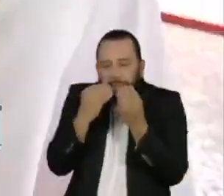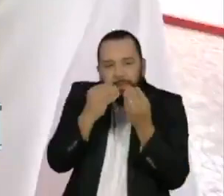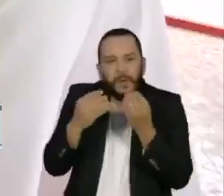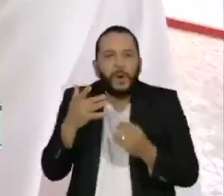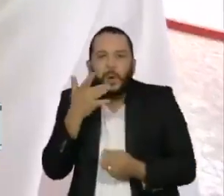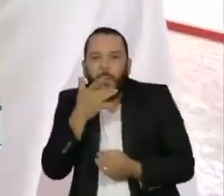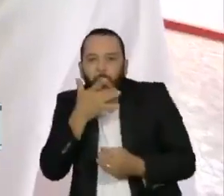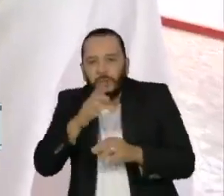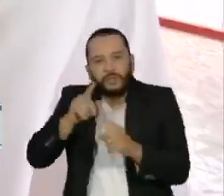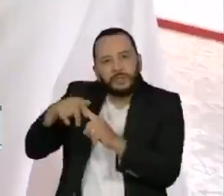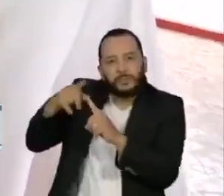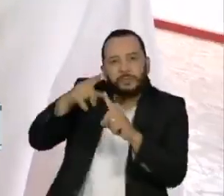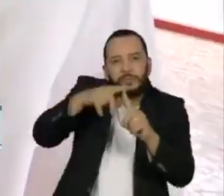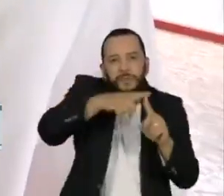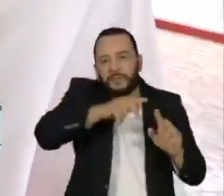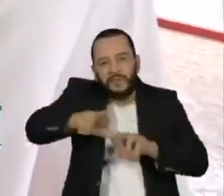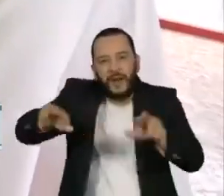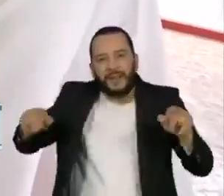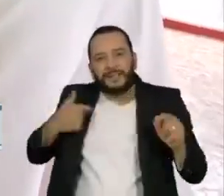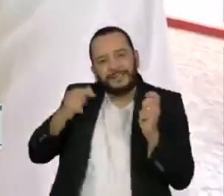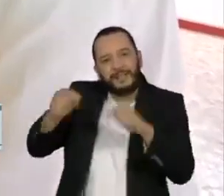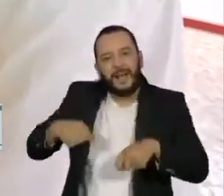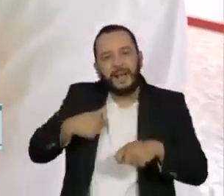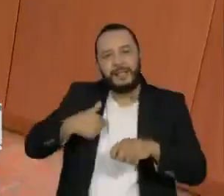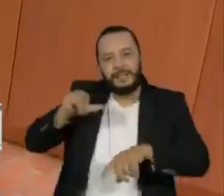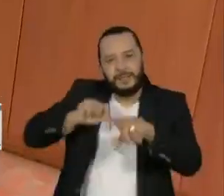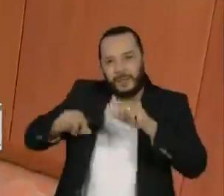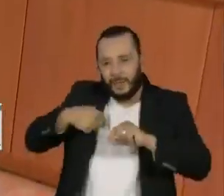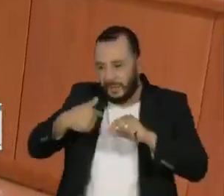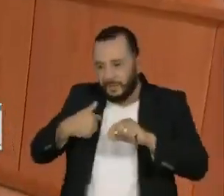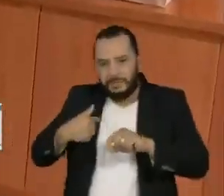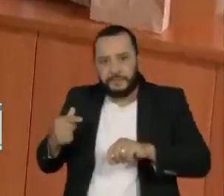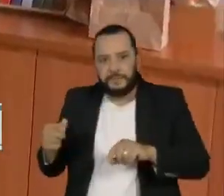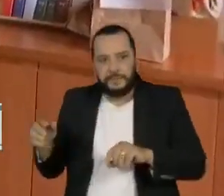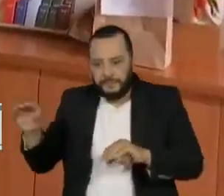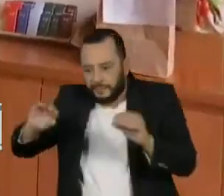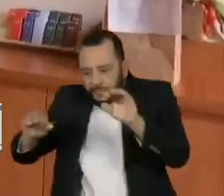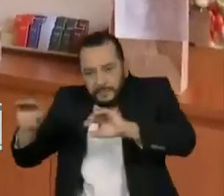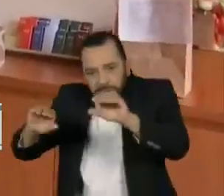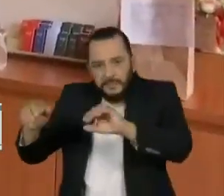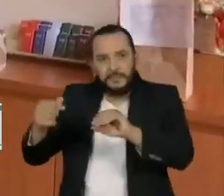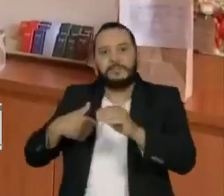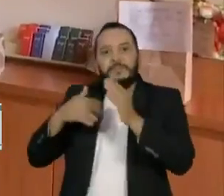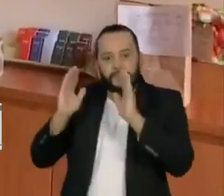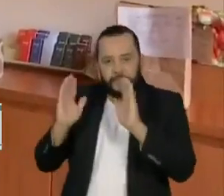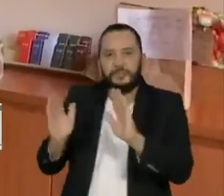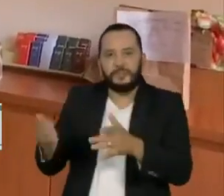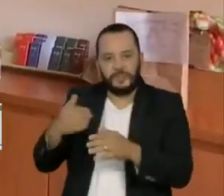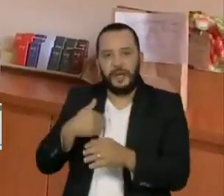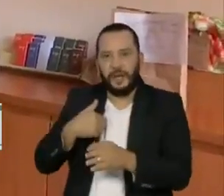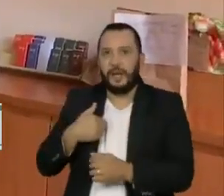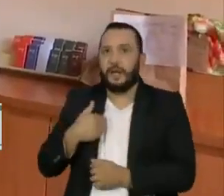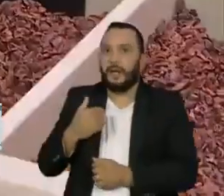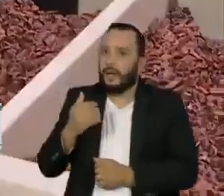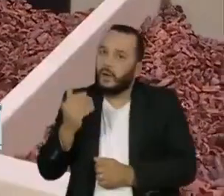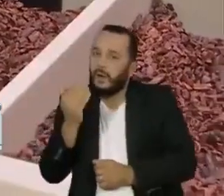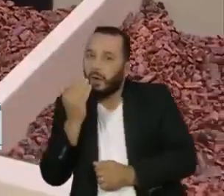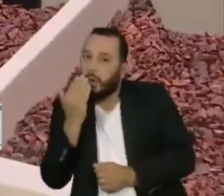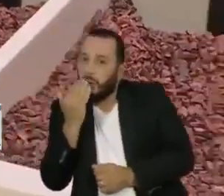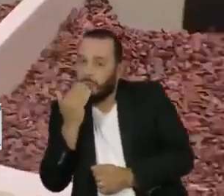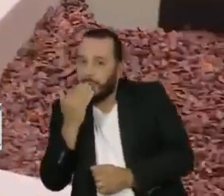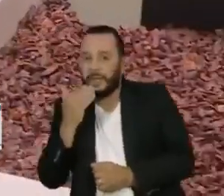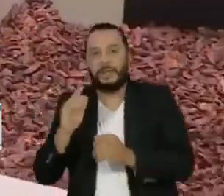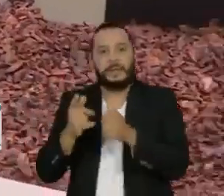freguês. Quem visita pode escolher os ingredientes, personalizar a barra do recheio à embalagem.